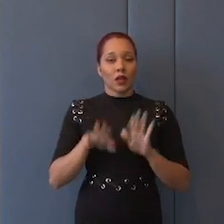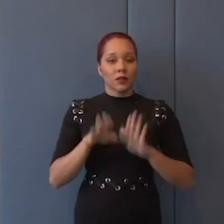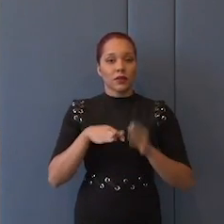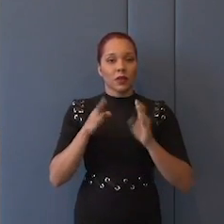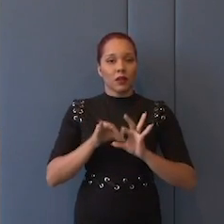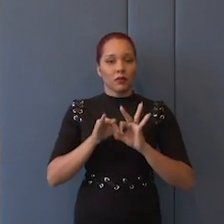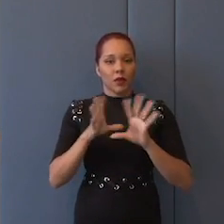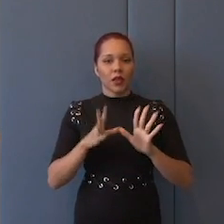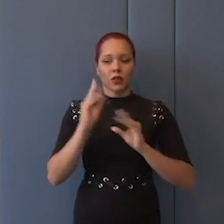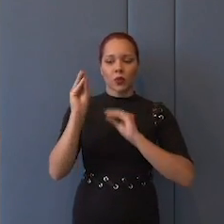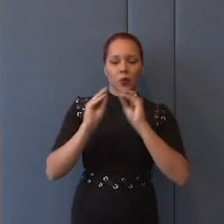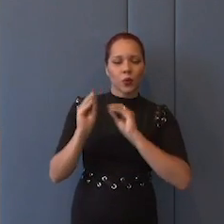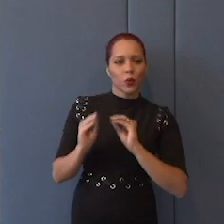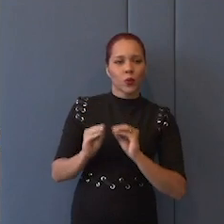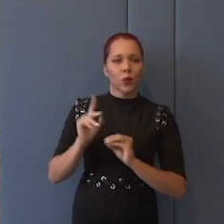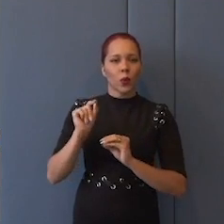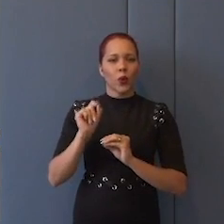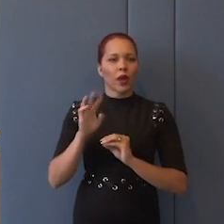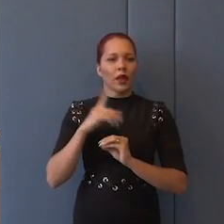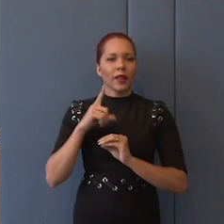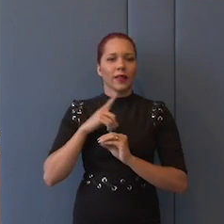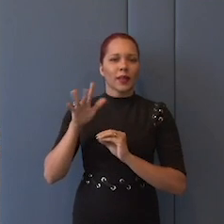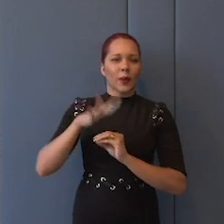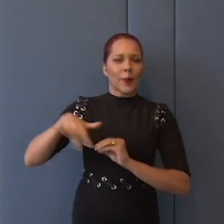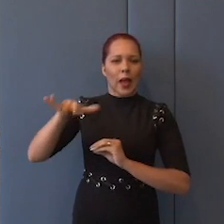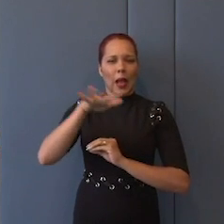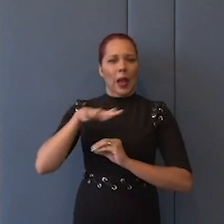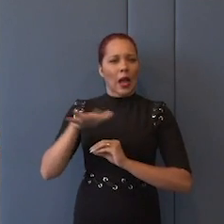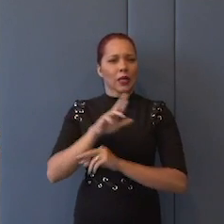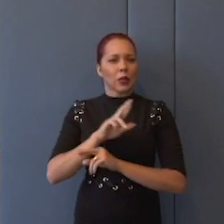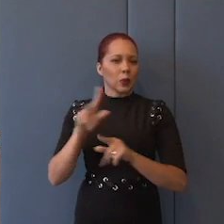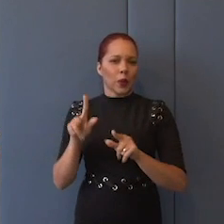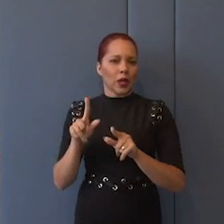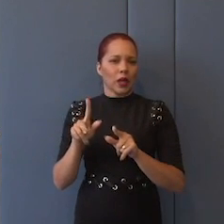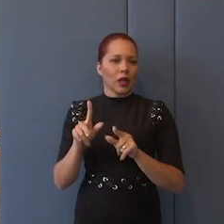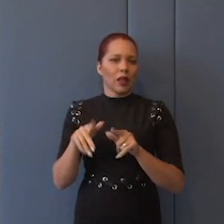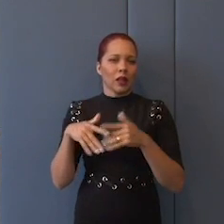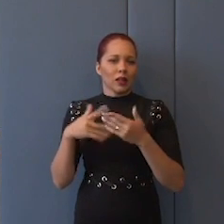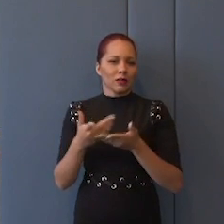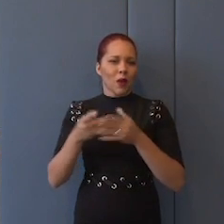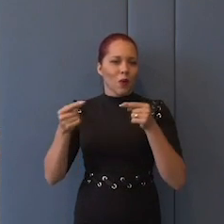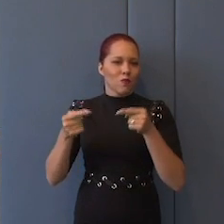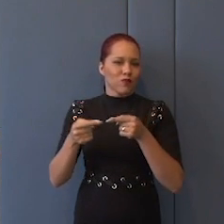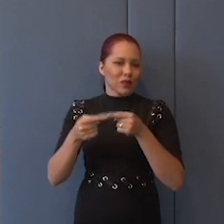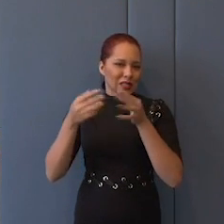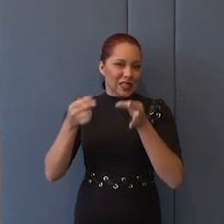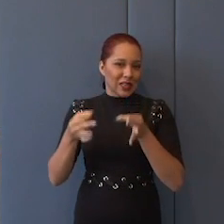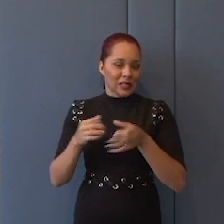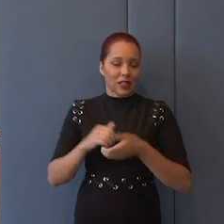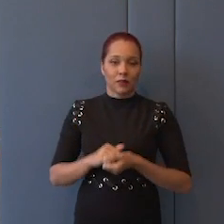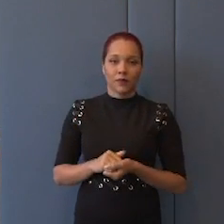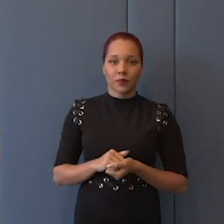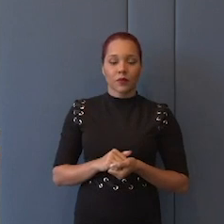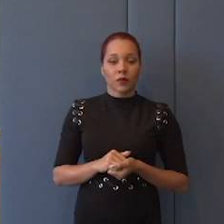liberdade a gente colocaria num magma que não seria tão propenso. Então, mais uma